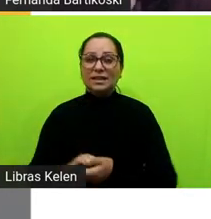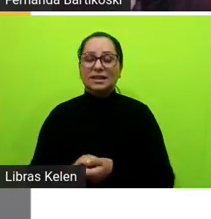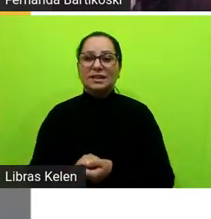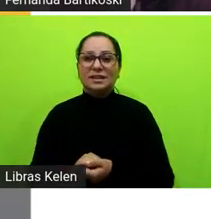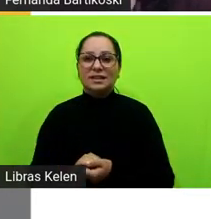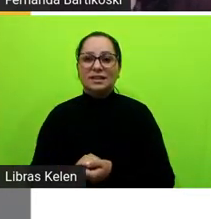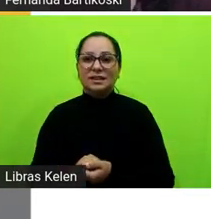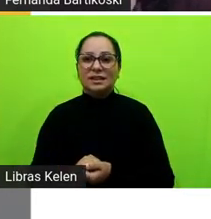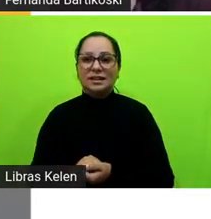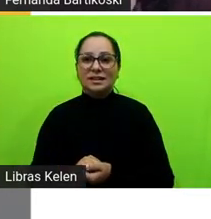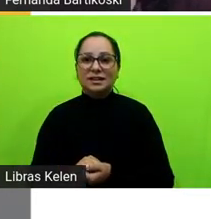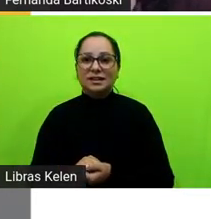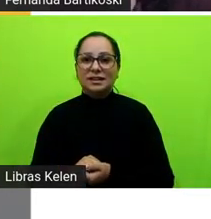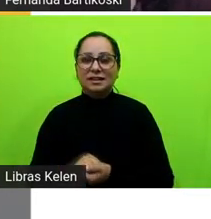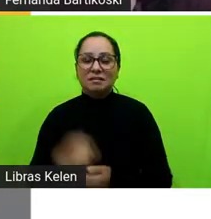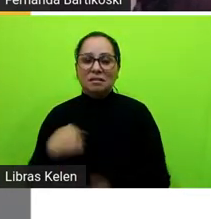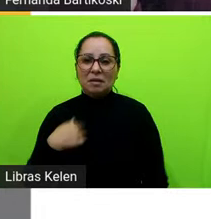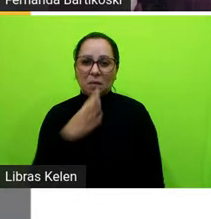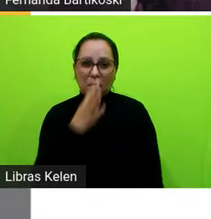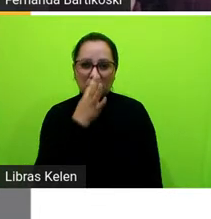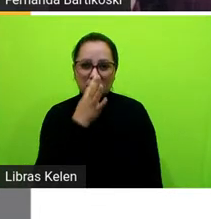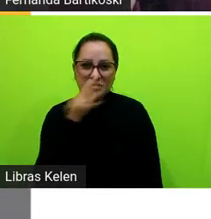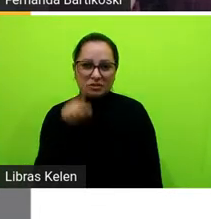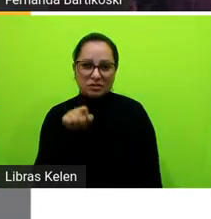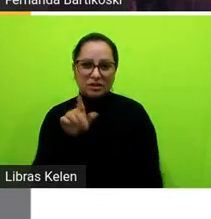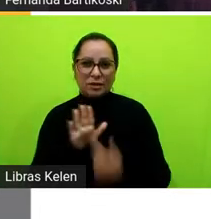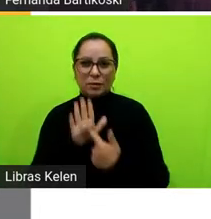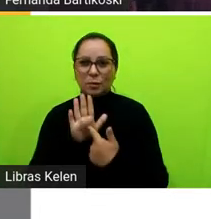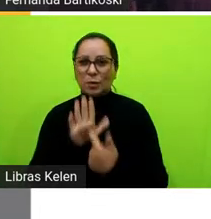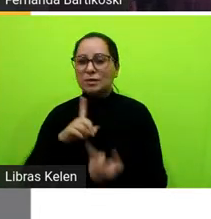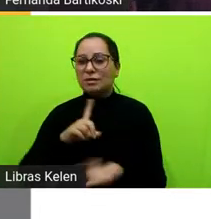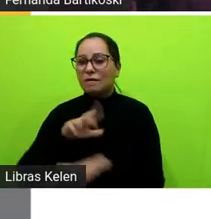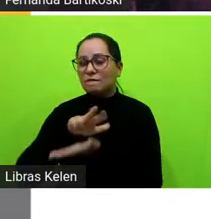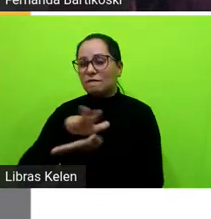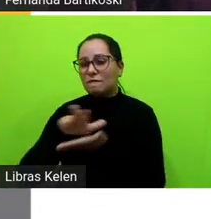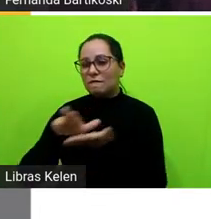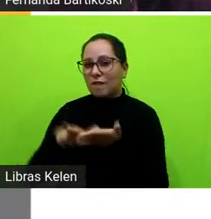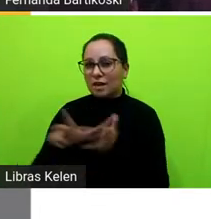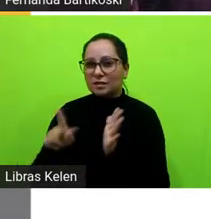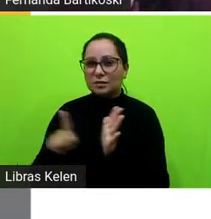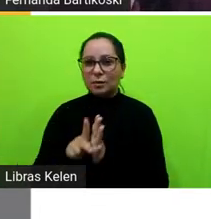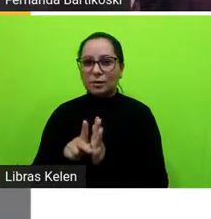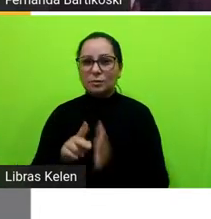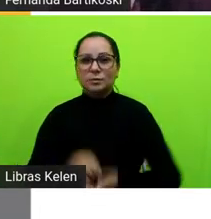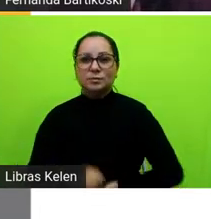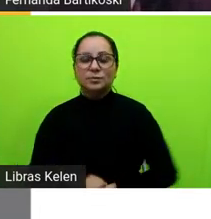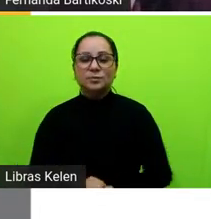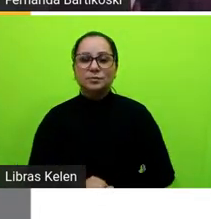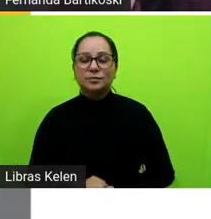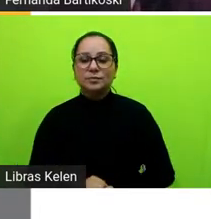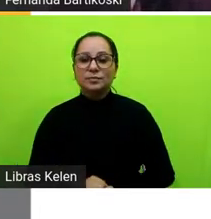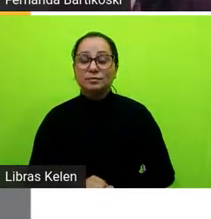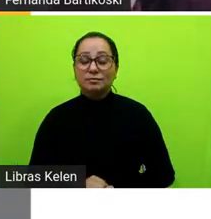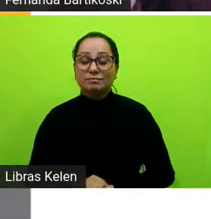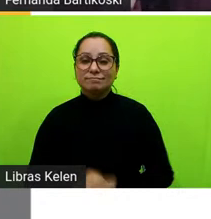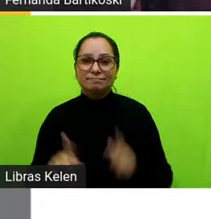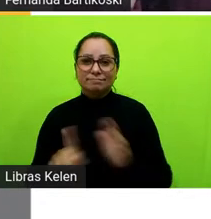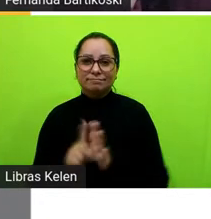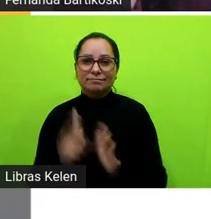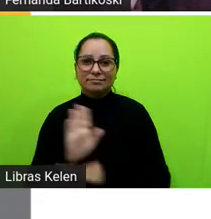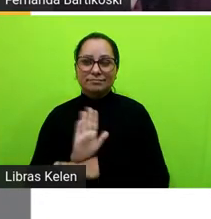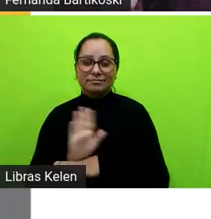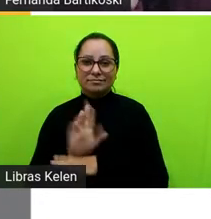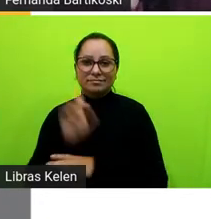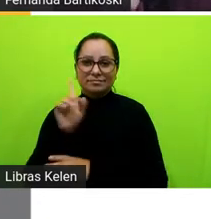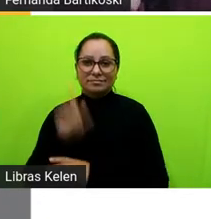que eu assisti em que ele aparece, tem várias narrativas escritas, né, mas em termos de filme, é um